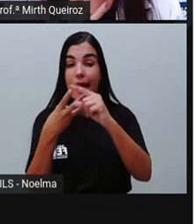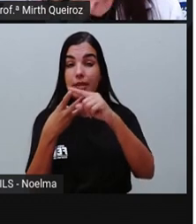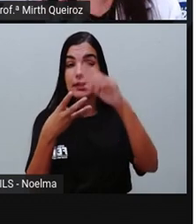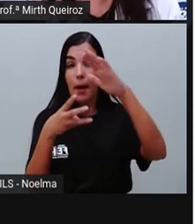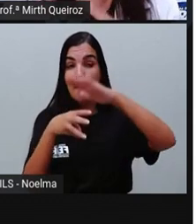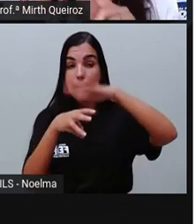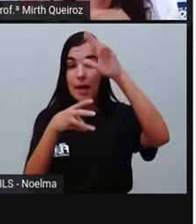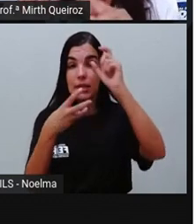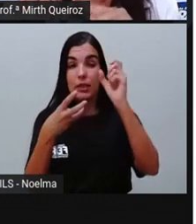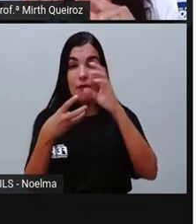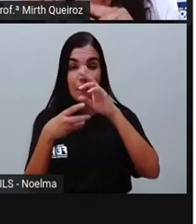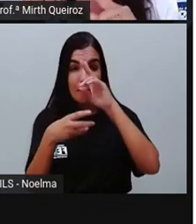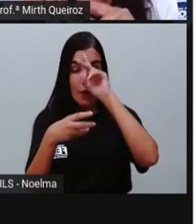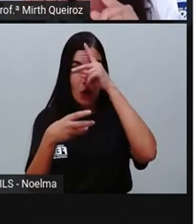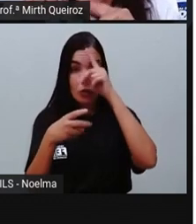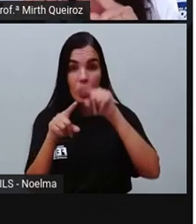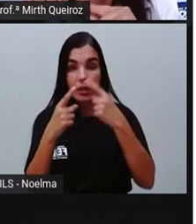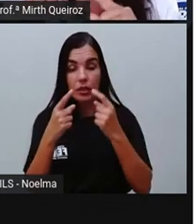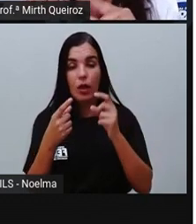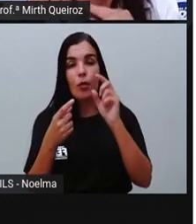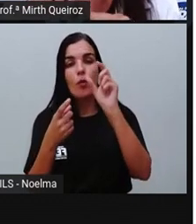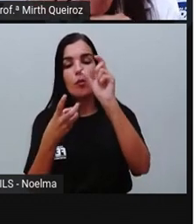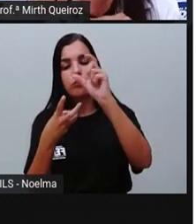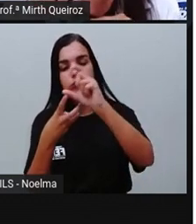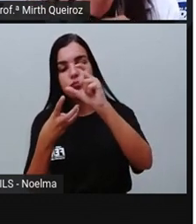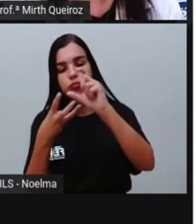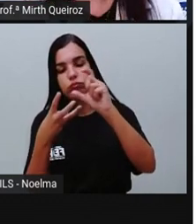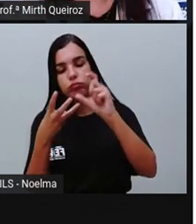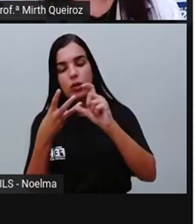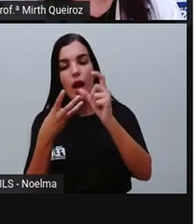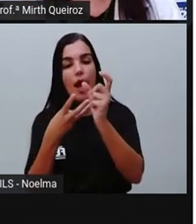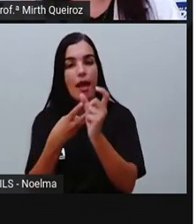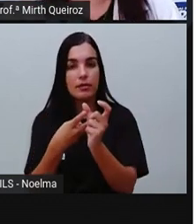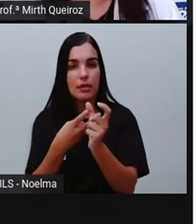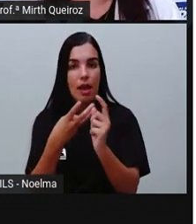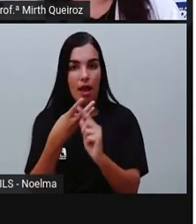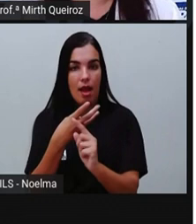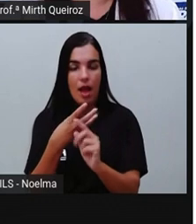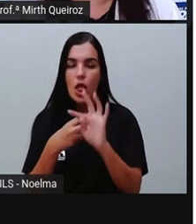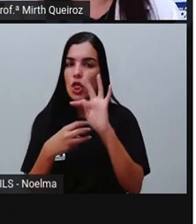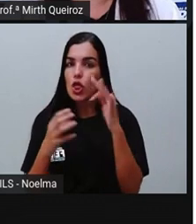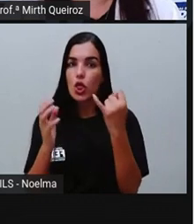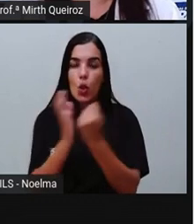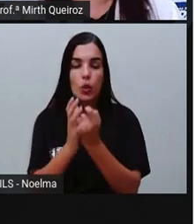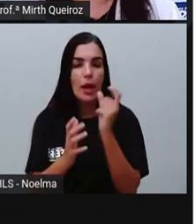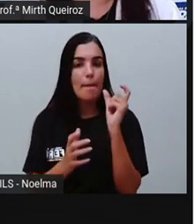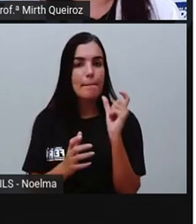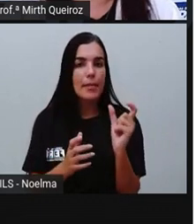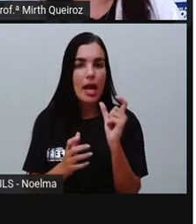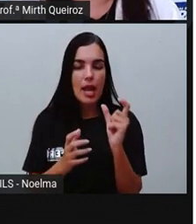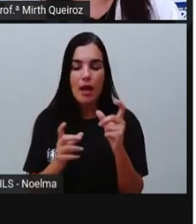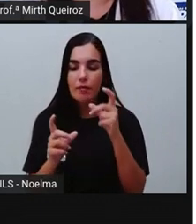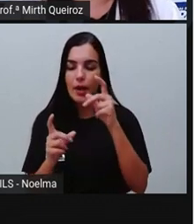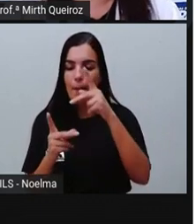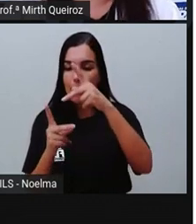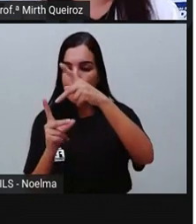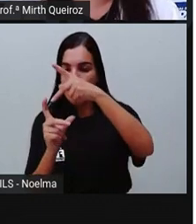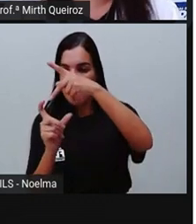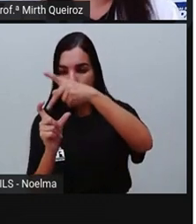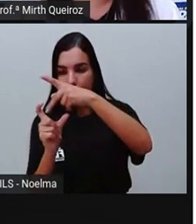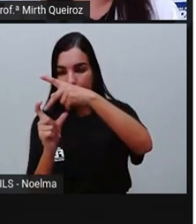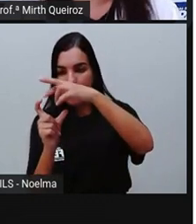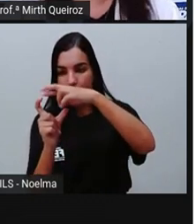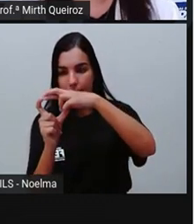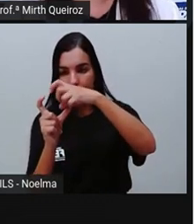é o quê? A, a antepenúltima sílaba. E a gente viu que todas as palavras proparoxítonas elas devem ser